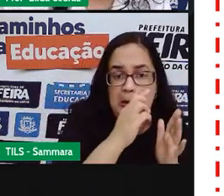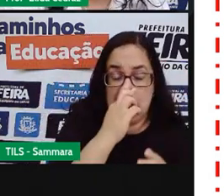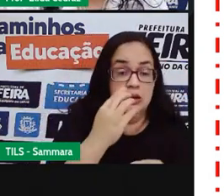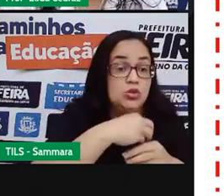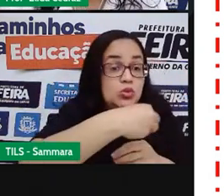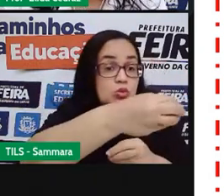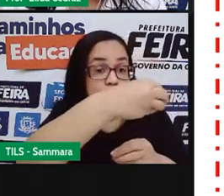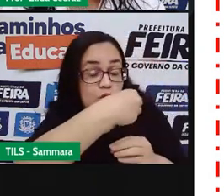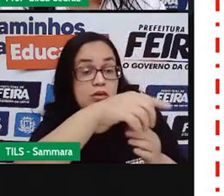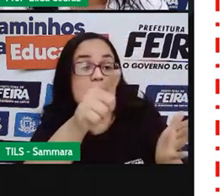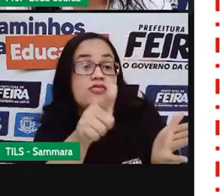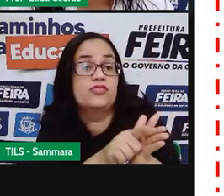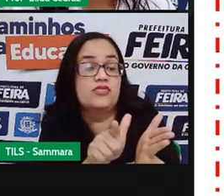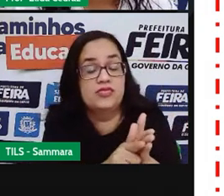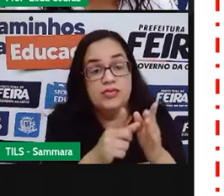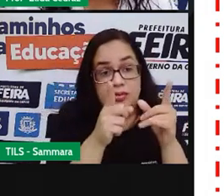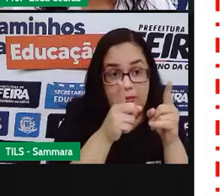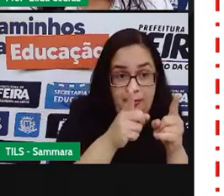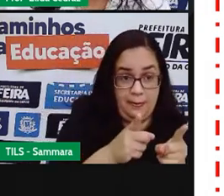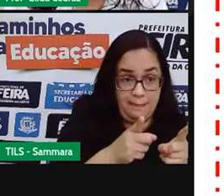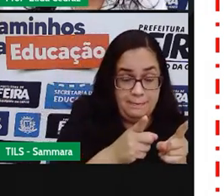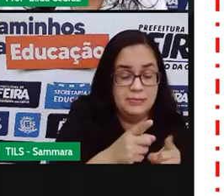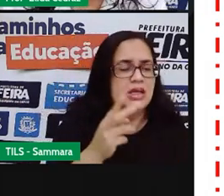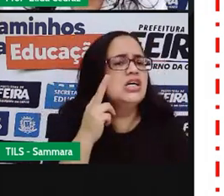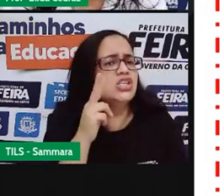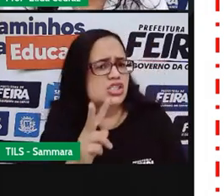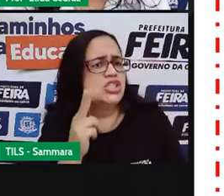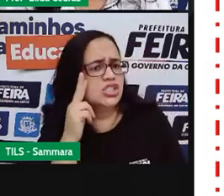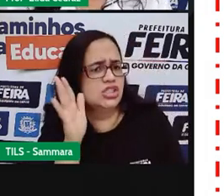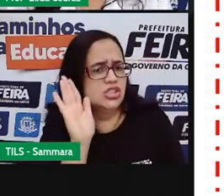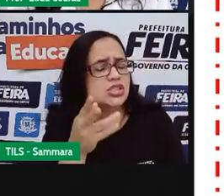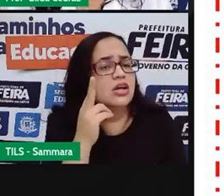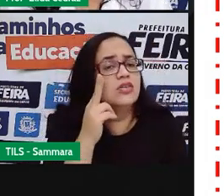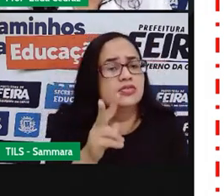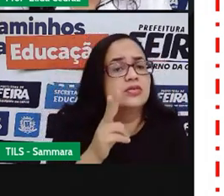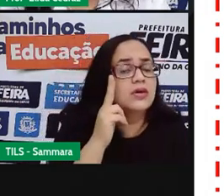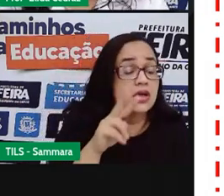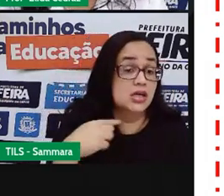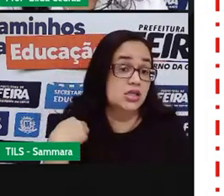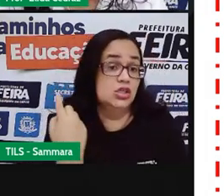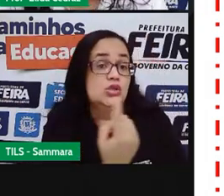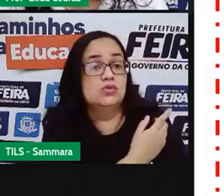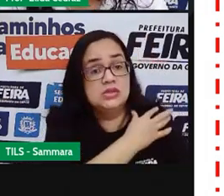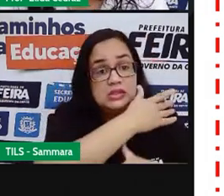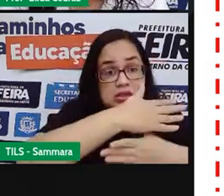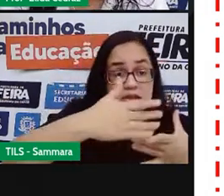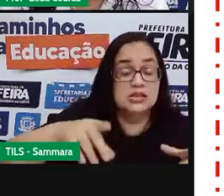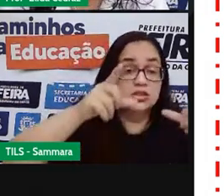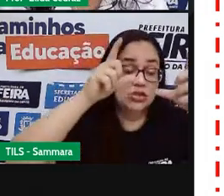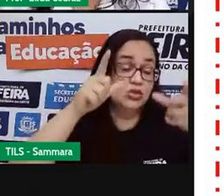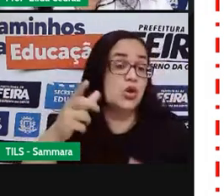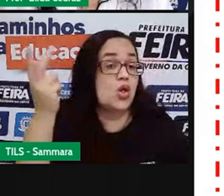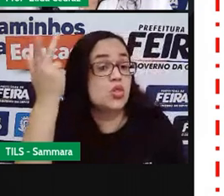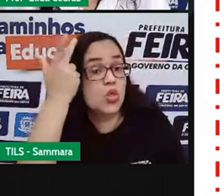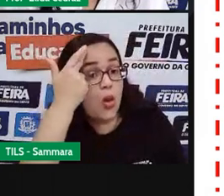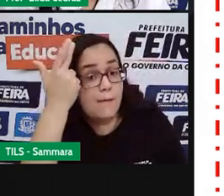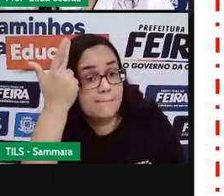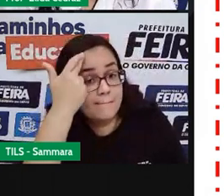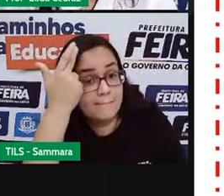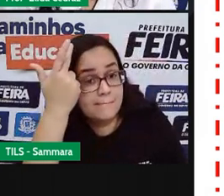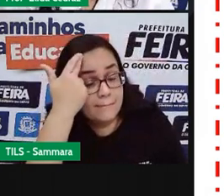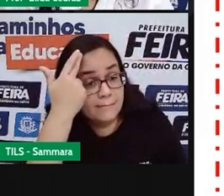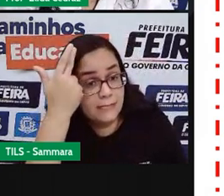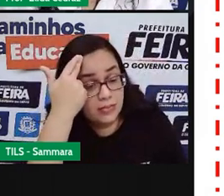panfletos e folhetos para a gente. Você já viu? Na nossa cidade é uma prática bem comum, porque